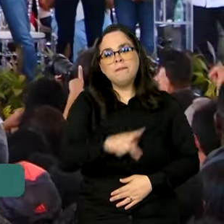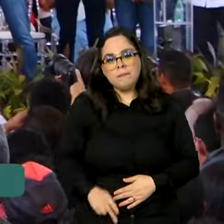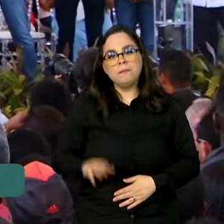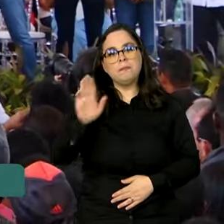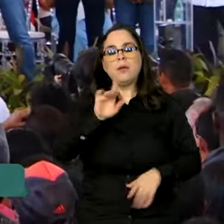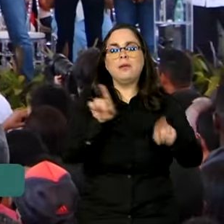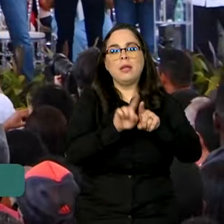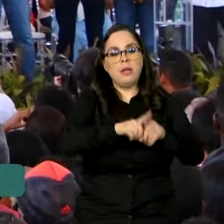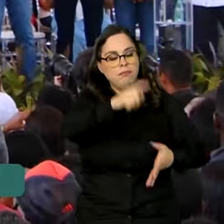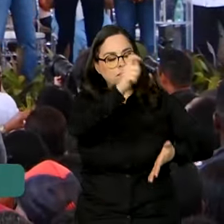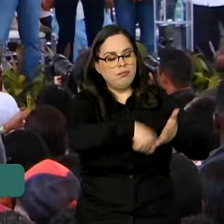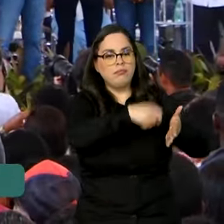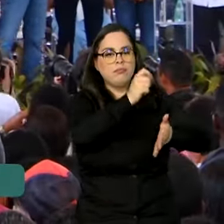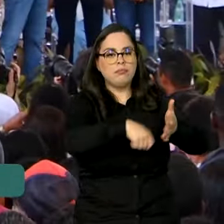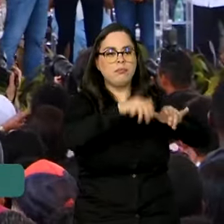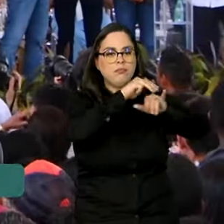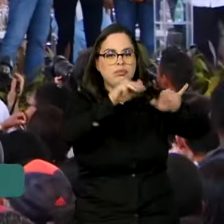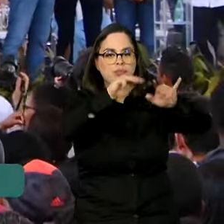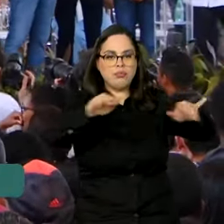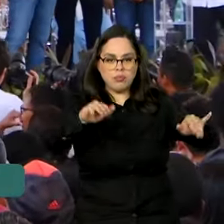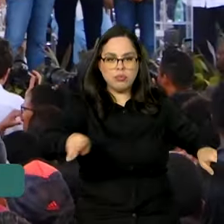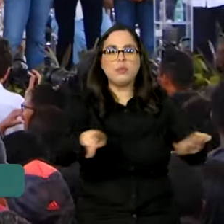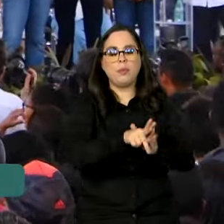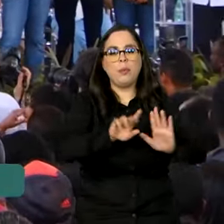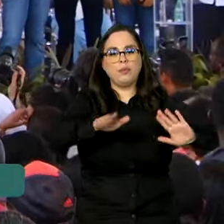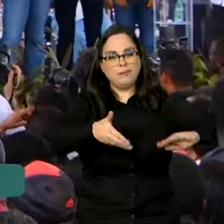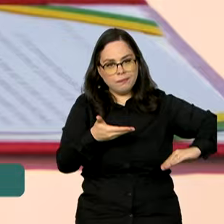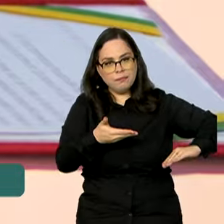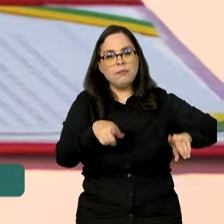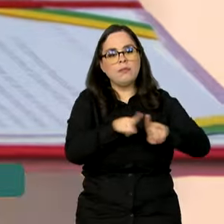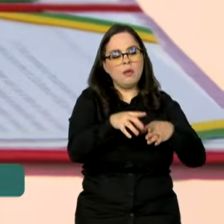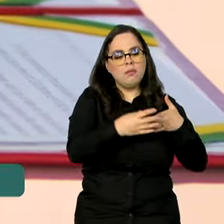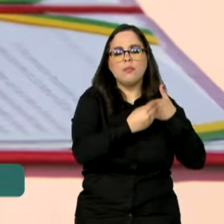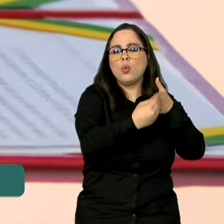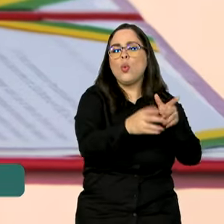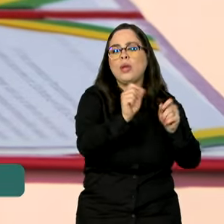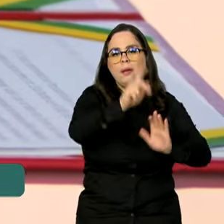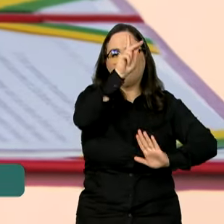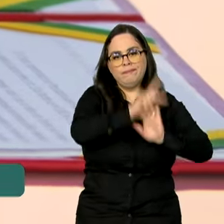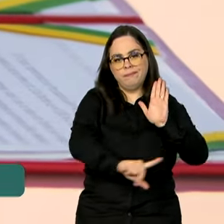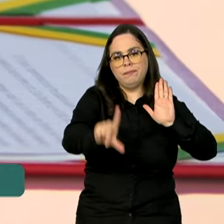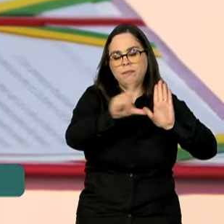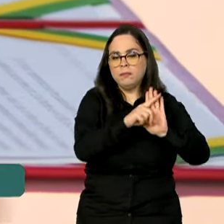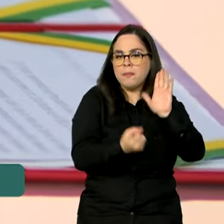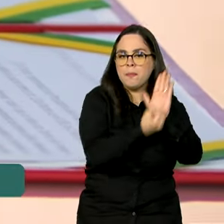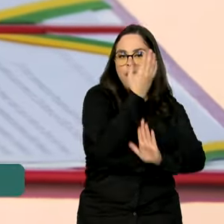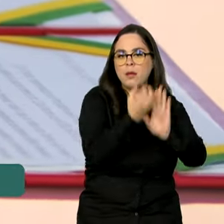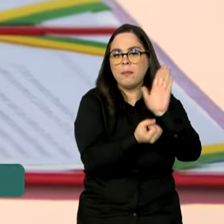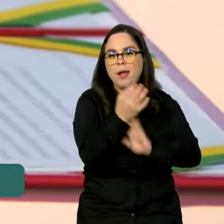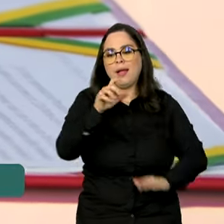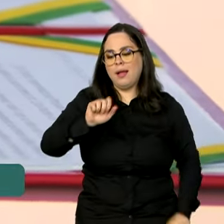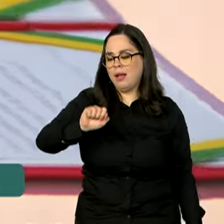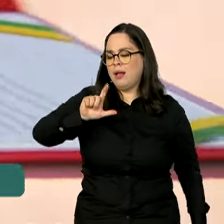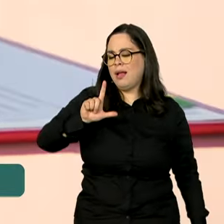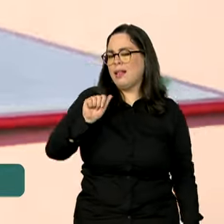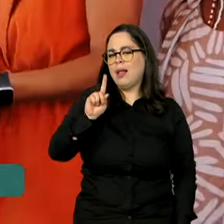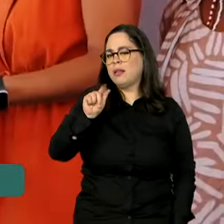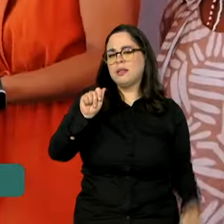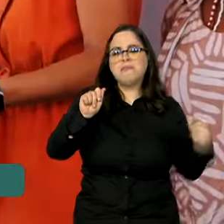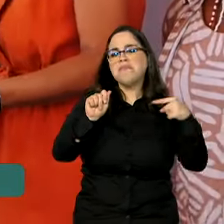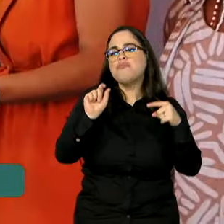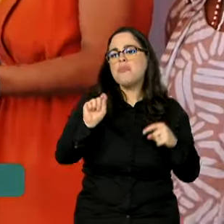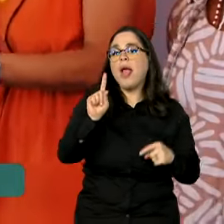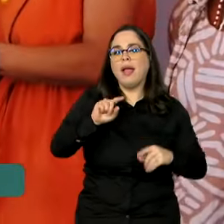assinou mensagem ao Congresso Nacional encaminhando o projeto de lei que cria a ALADA, empresa